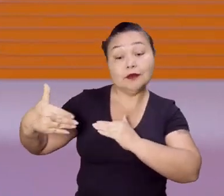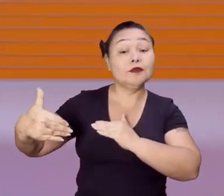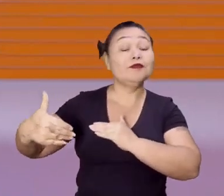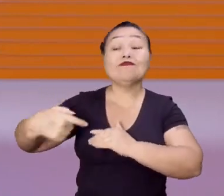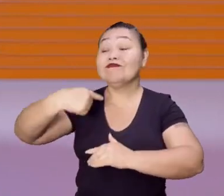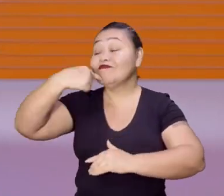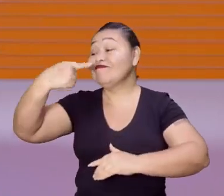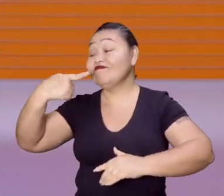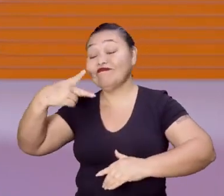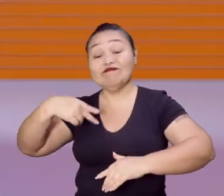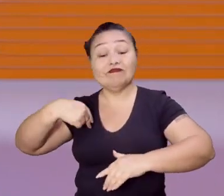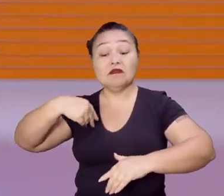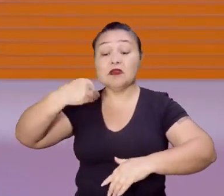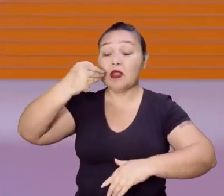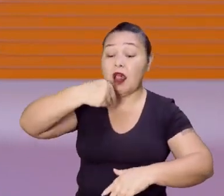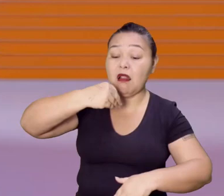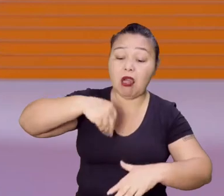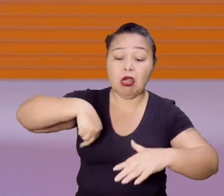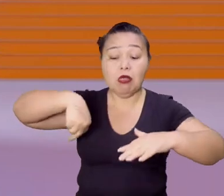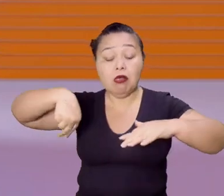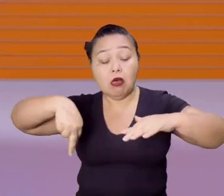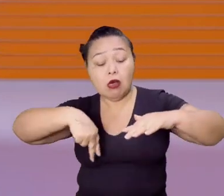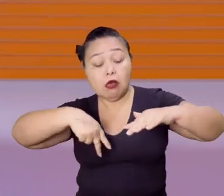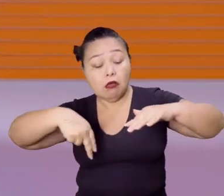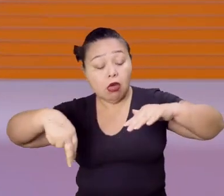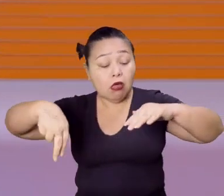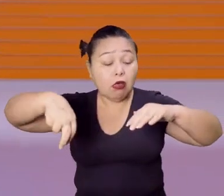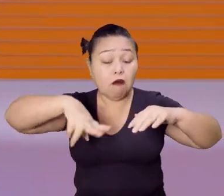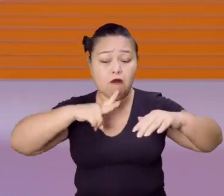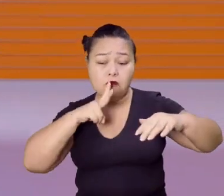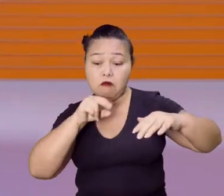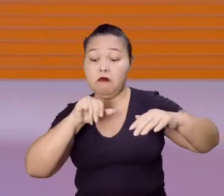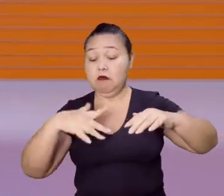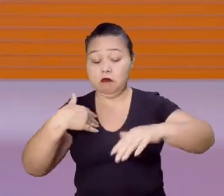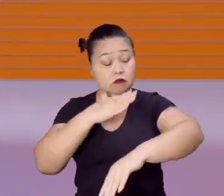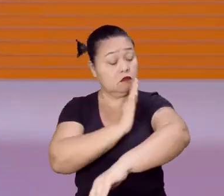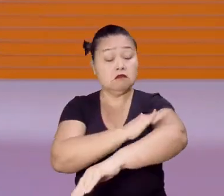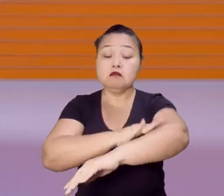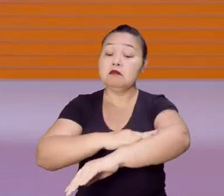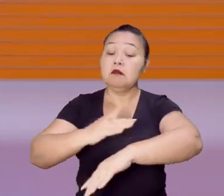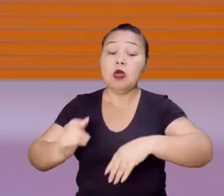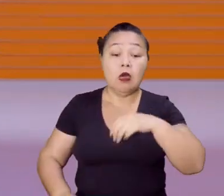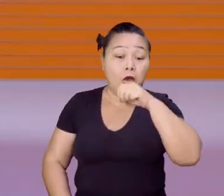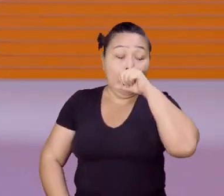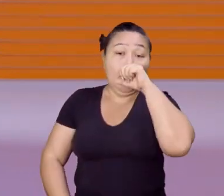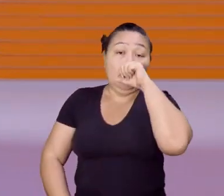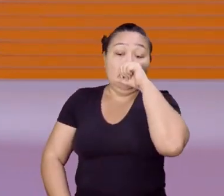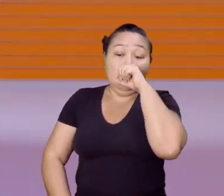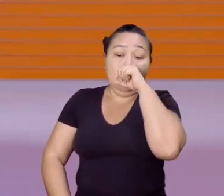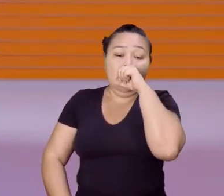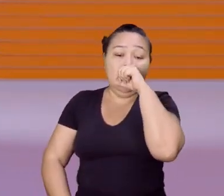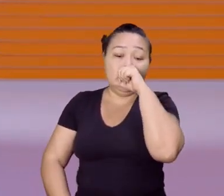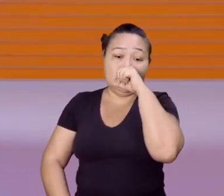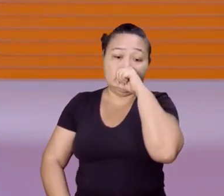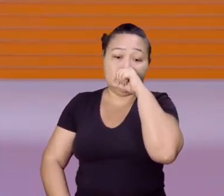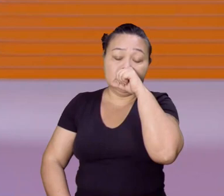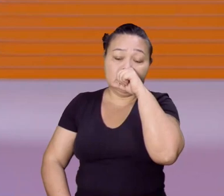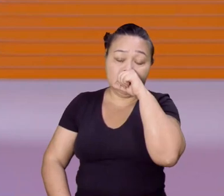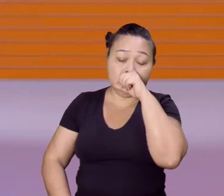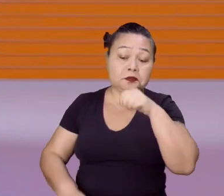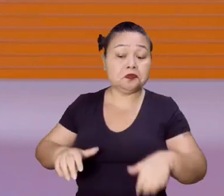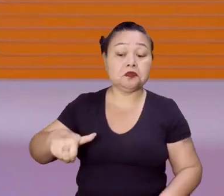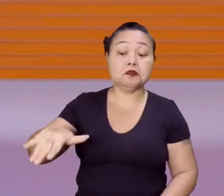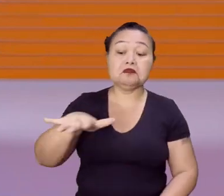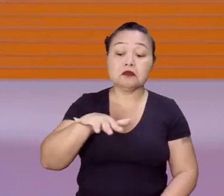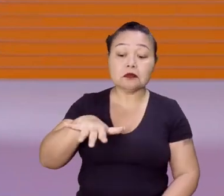ele já não produz tanto, ele já não consegue ter aquele vigor físico, né? Então, área... Todas as áreas também têm